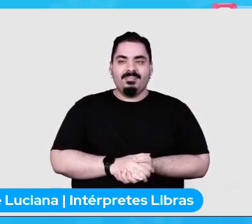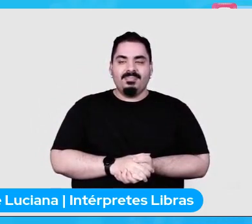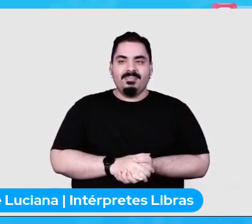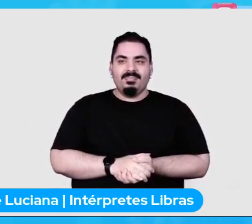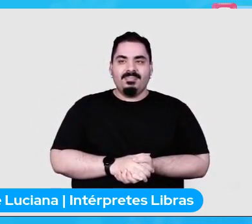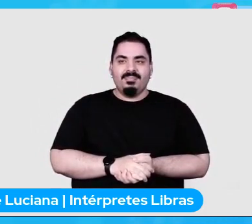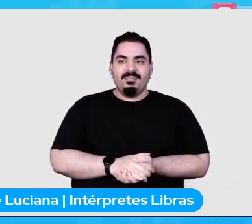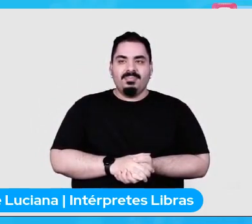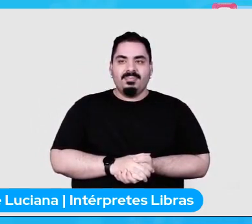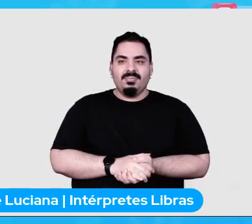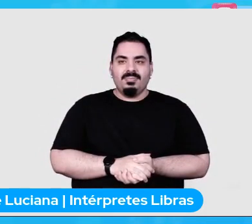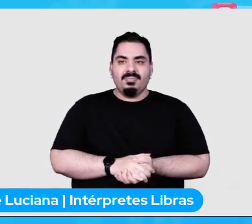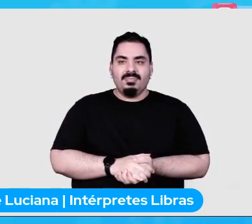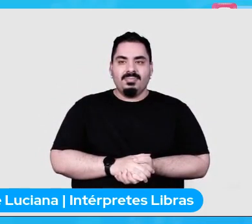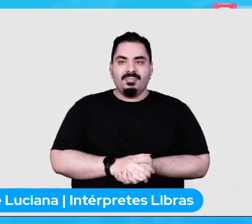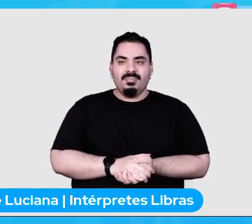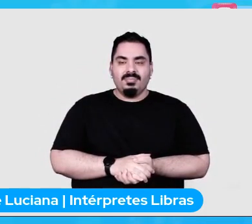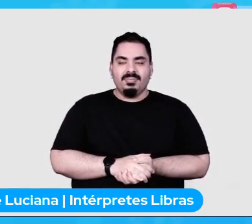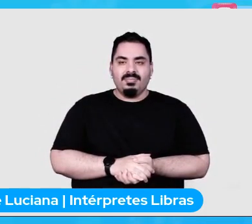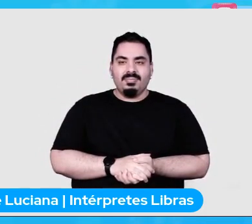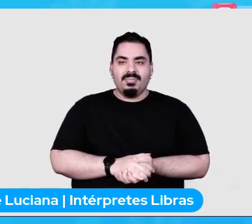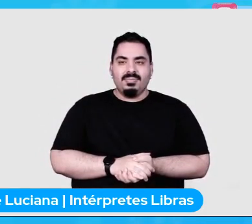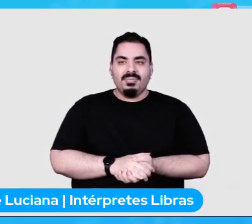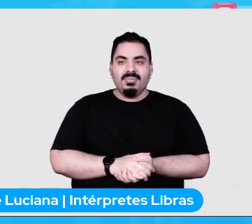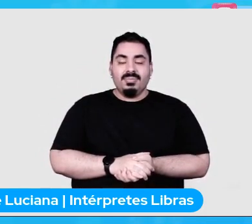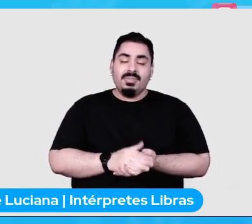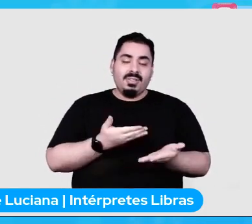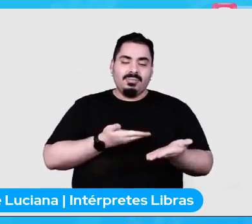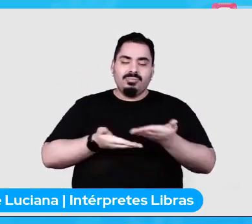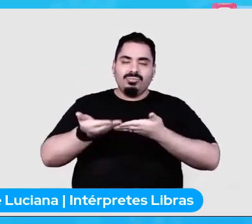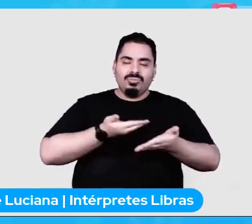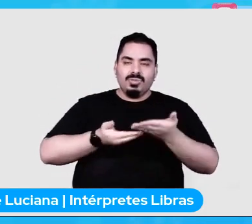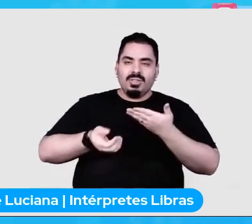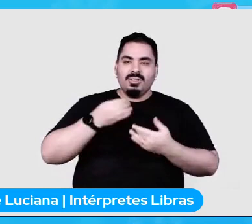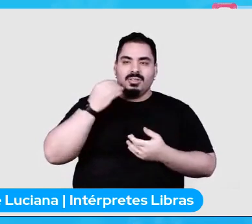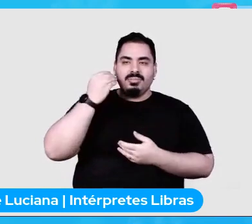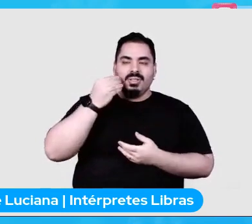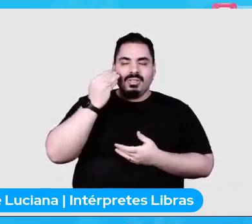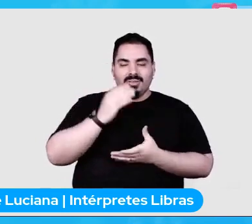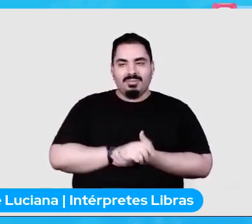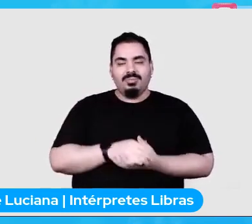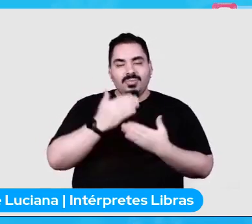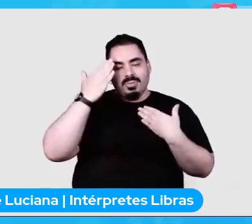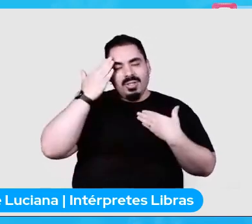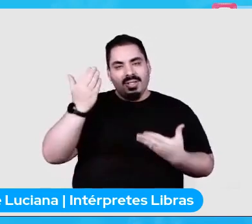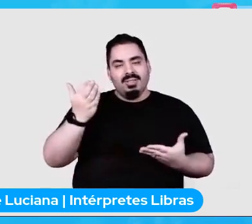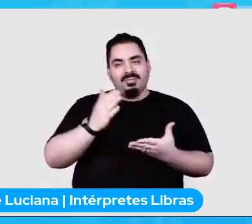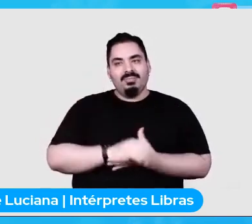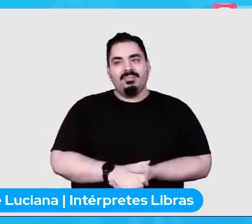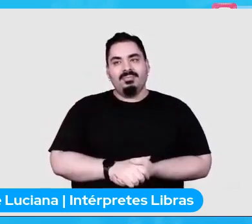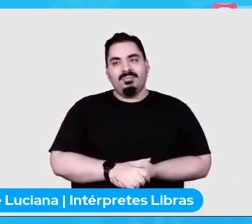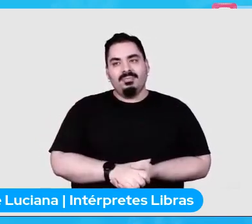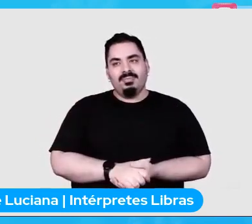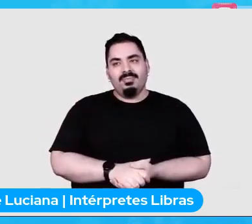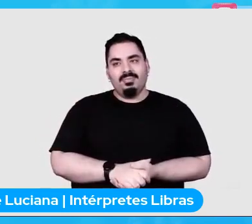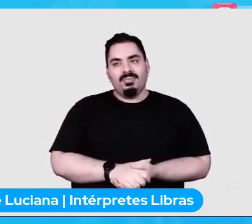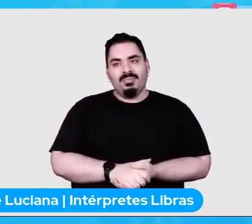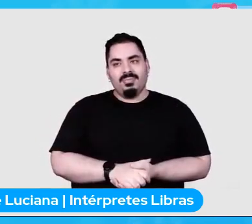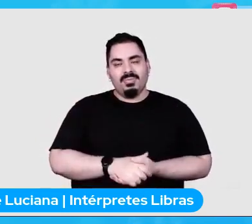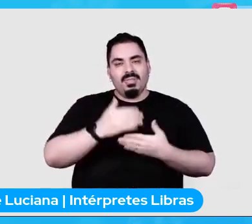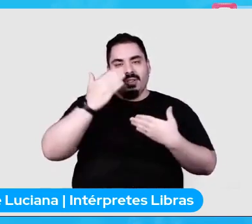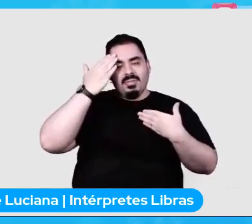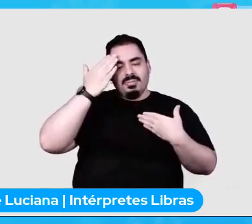inclusive na verdade trocar os conhecimentos né muito obrigada obrigadão a vocês obrigadão pelo espaço